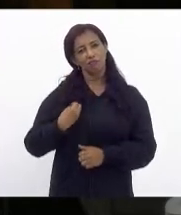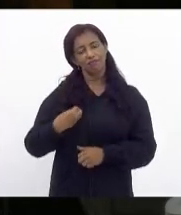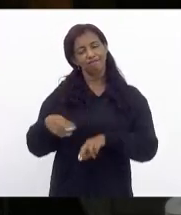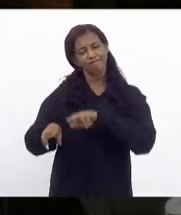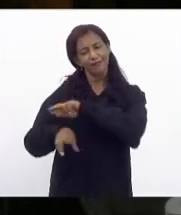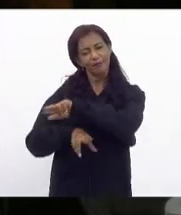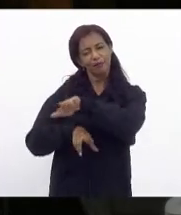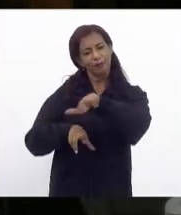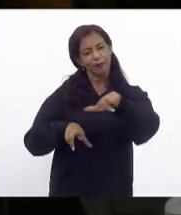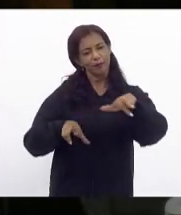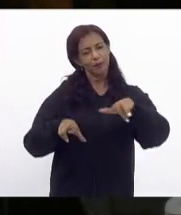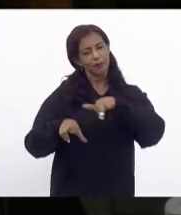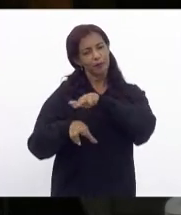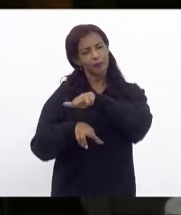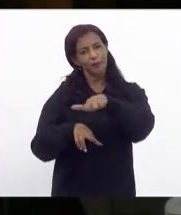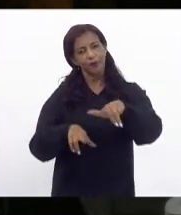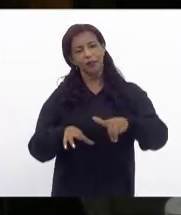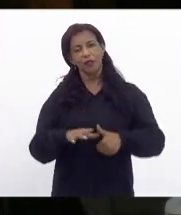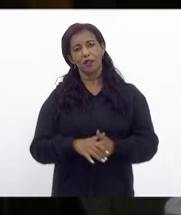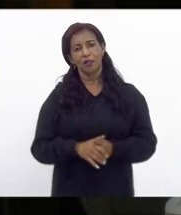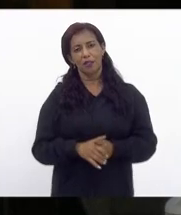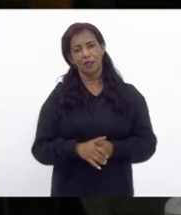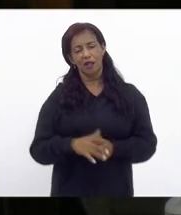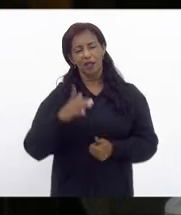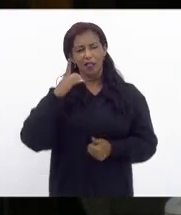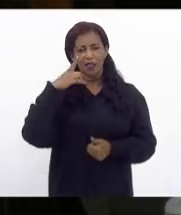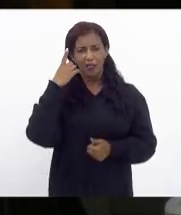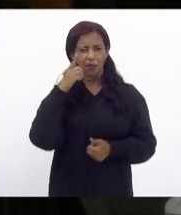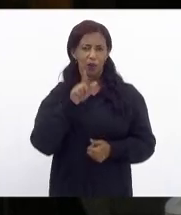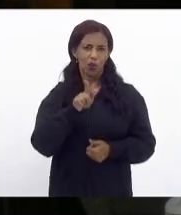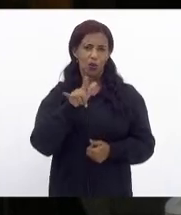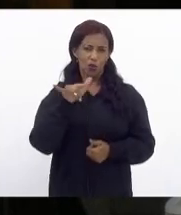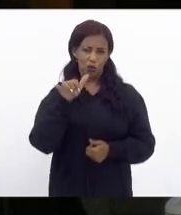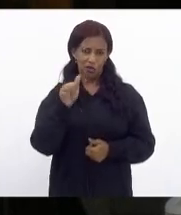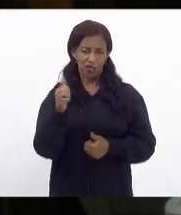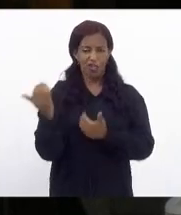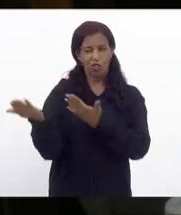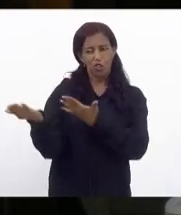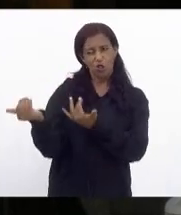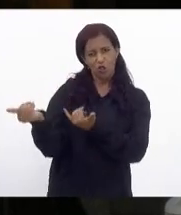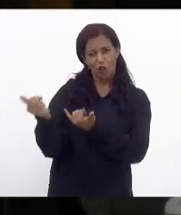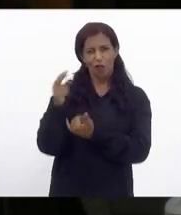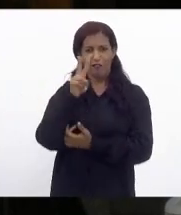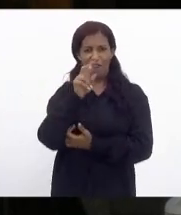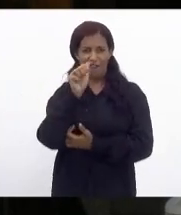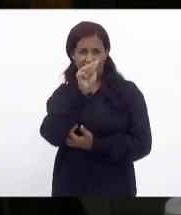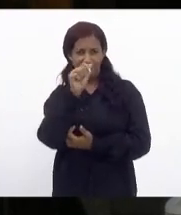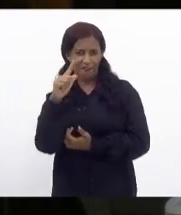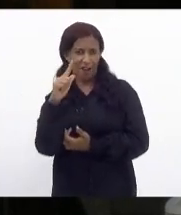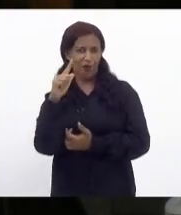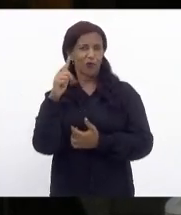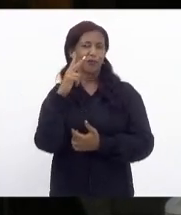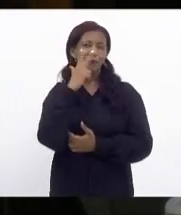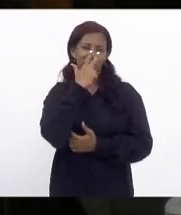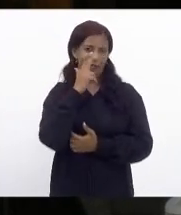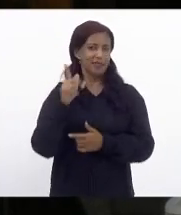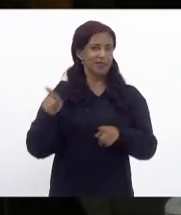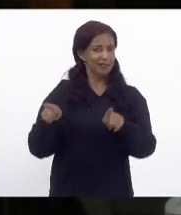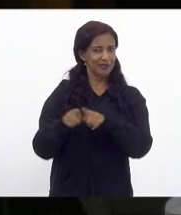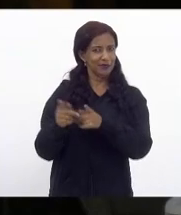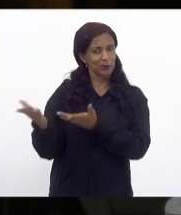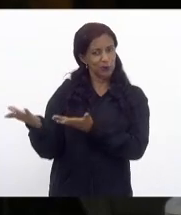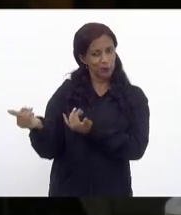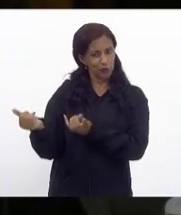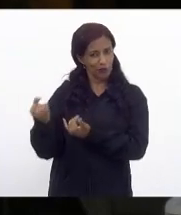deputada Lucinha ainda é muito jovem e o deputado Valdo Seaza também não